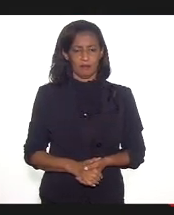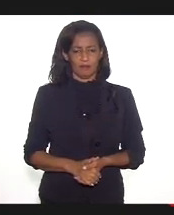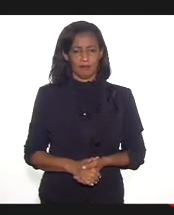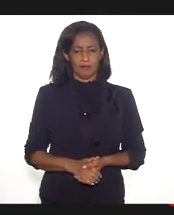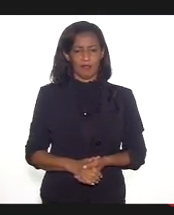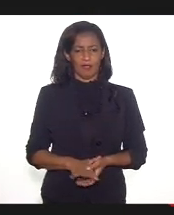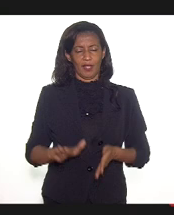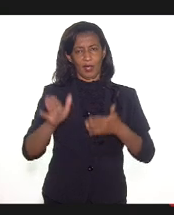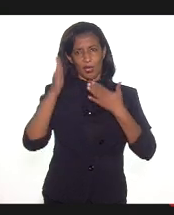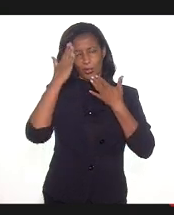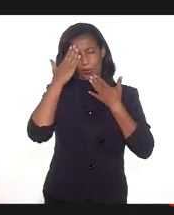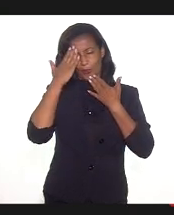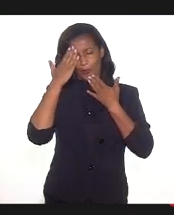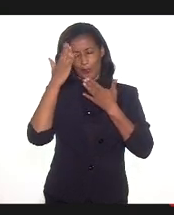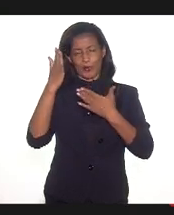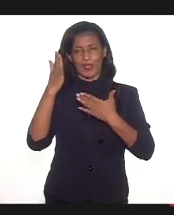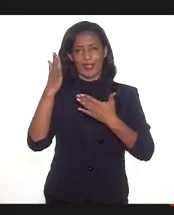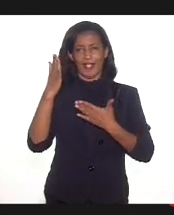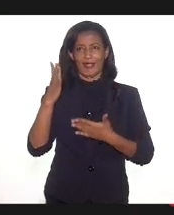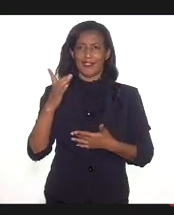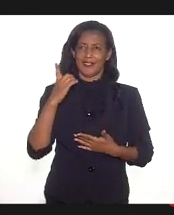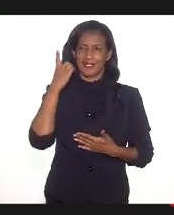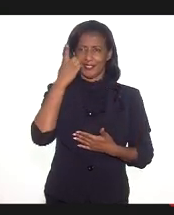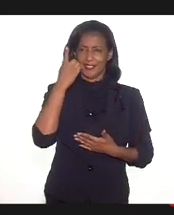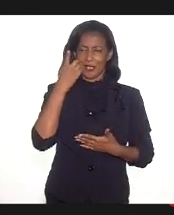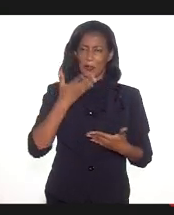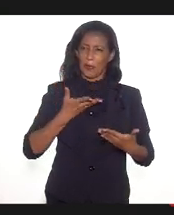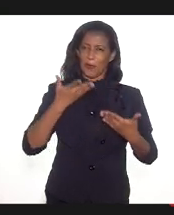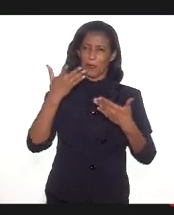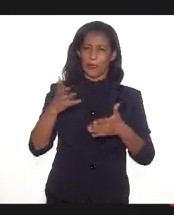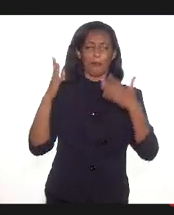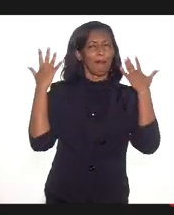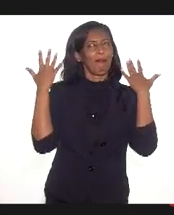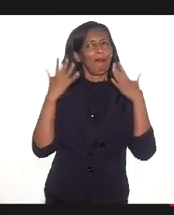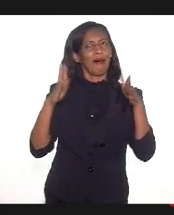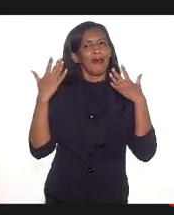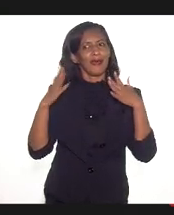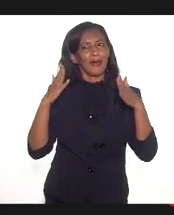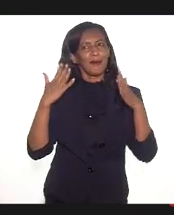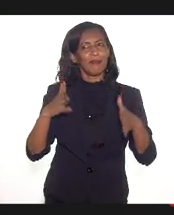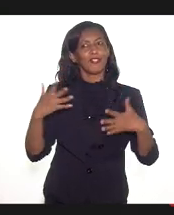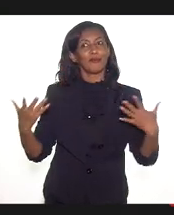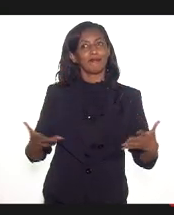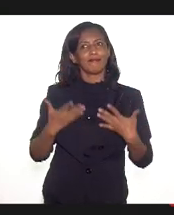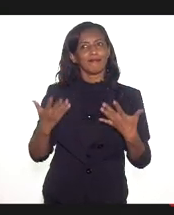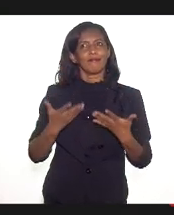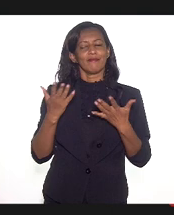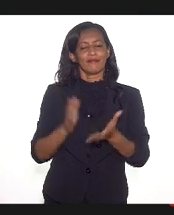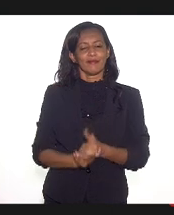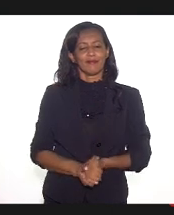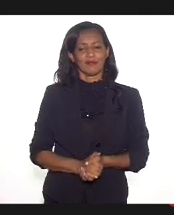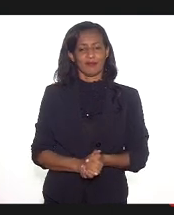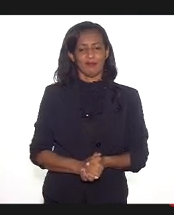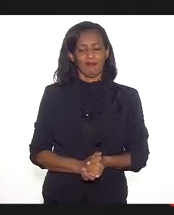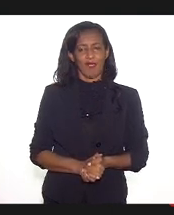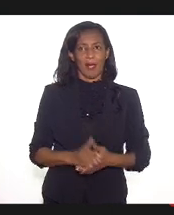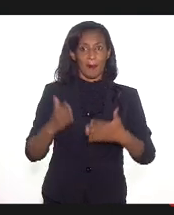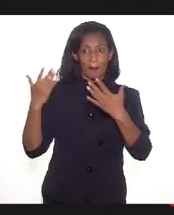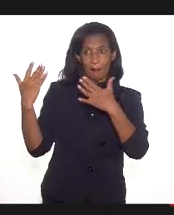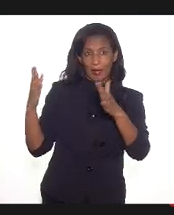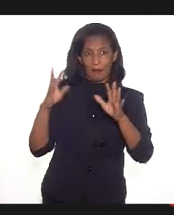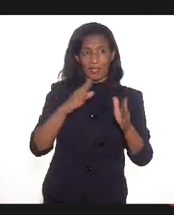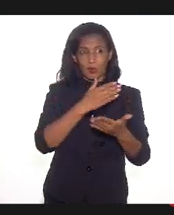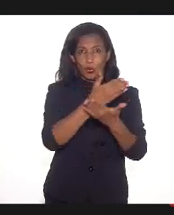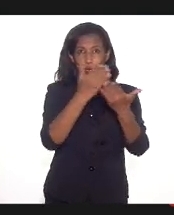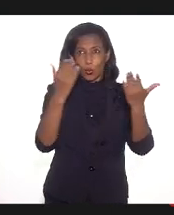Obrigada, deputada, pelo convite e parabéns pela iniciativa. Parabenizo a todos os colegas